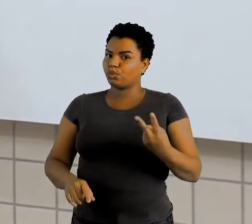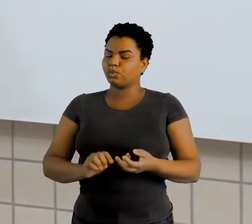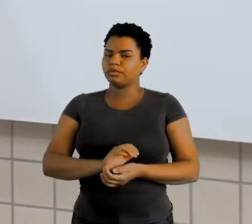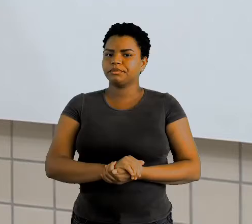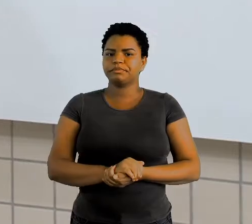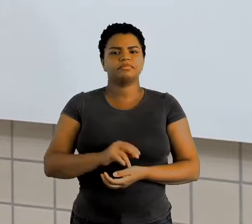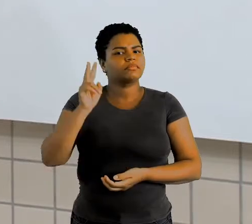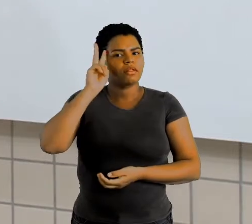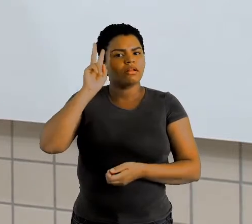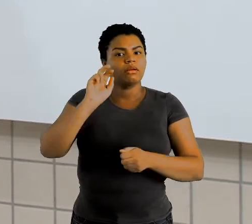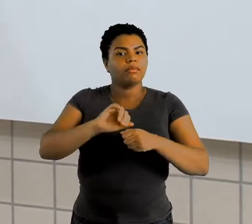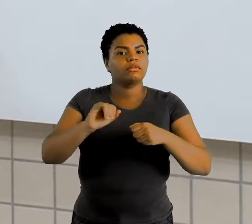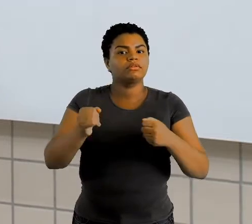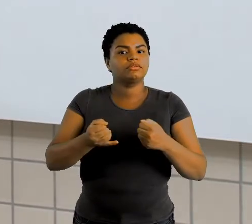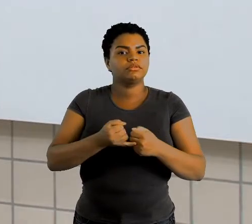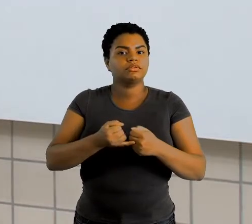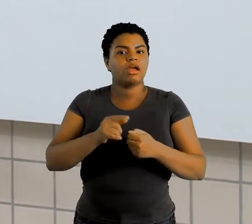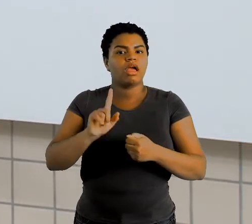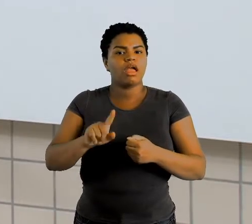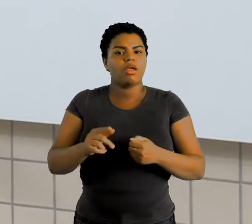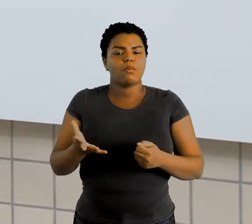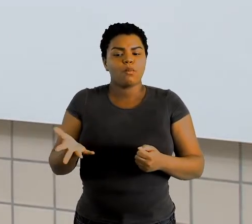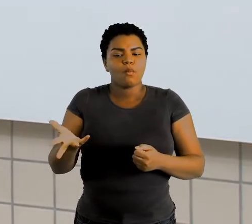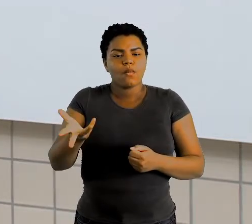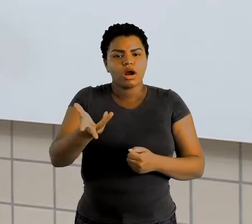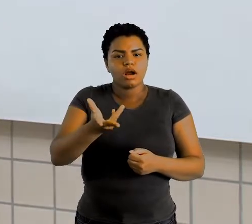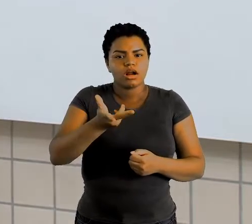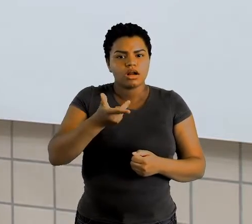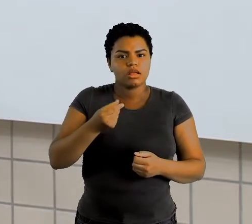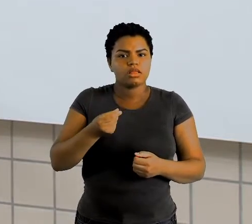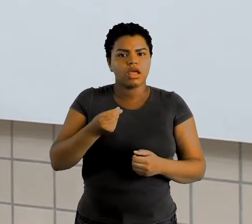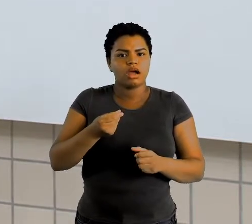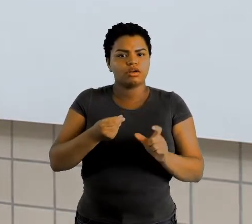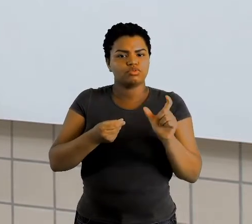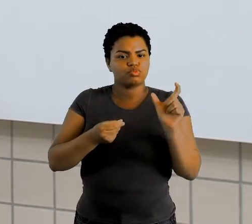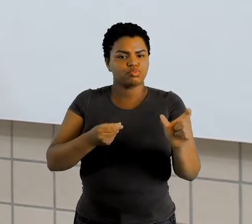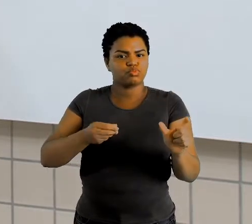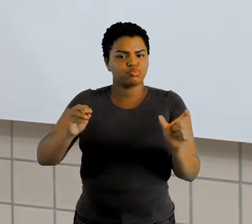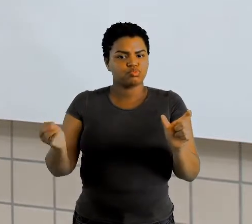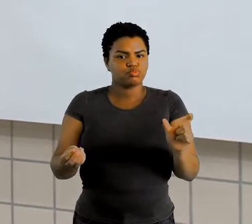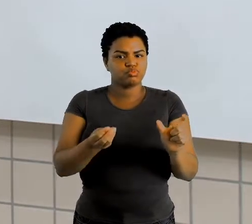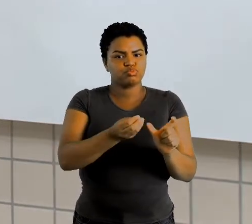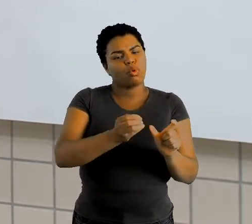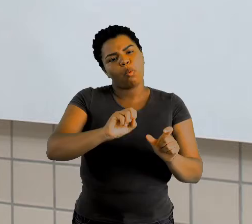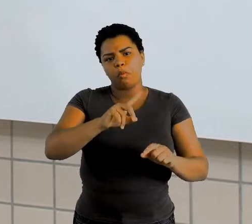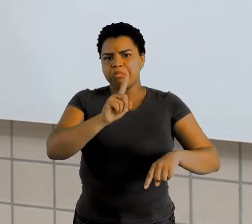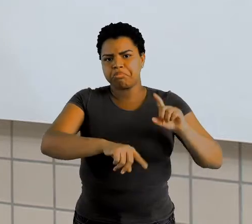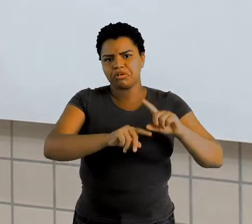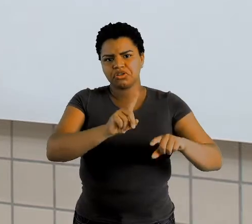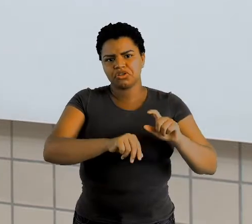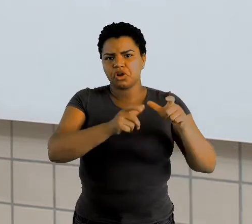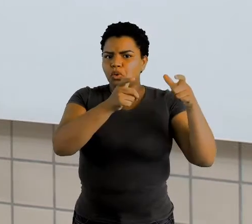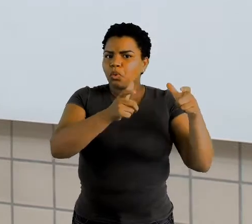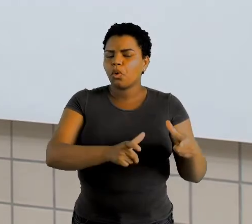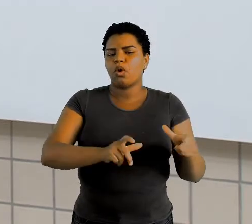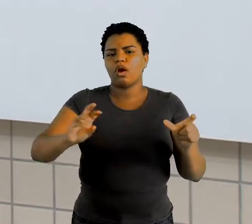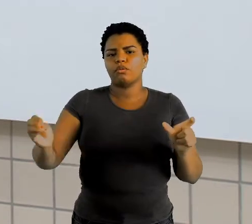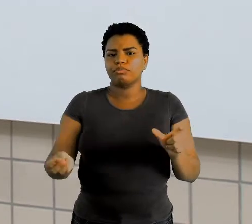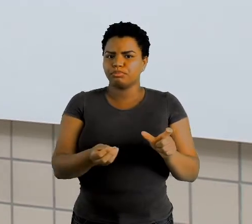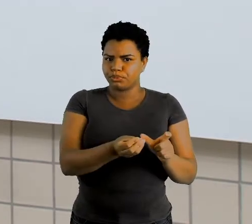Lembra que adjetivo é a qualidade que aquele ser ou aquele objeto ou aquele lugar recebe?